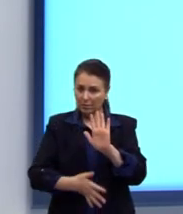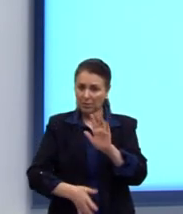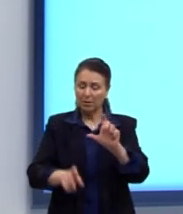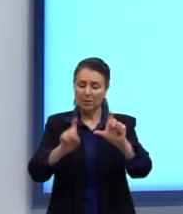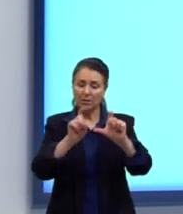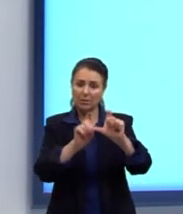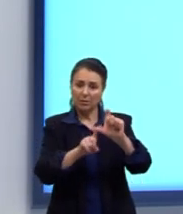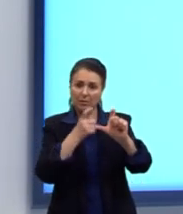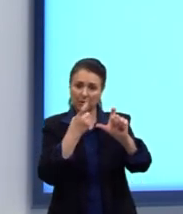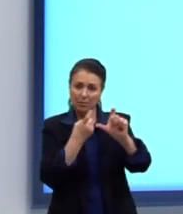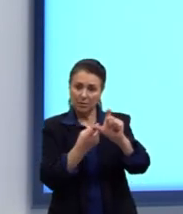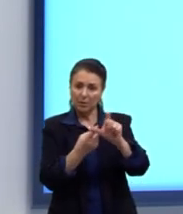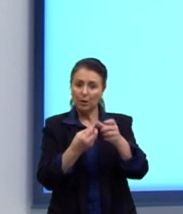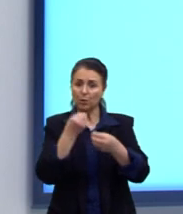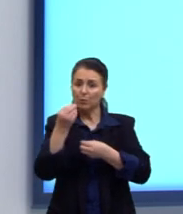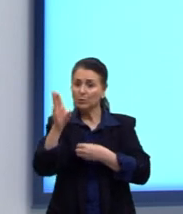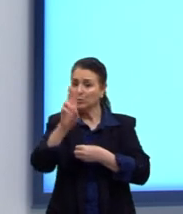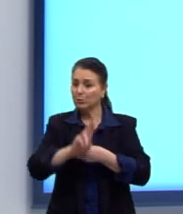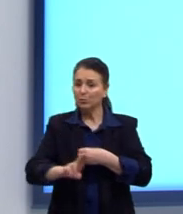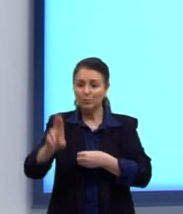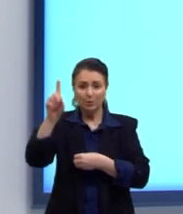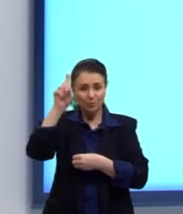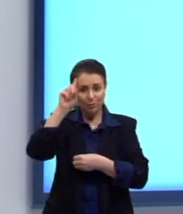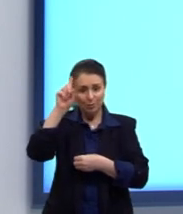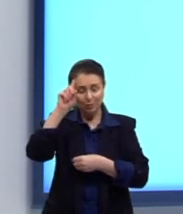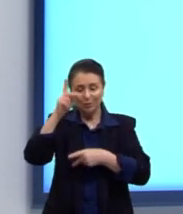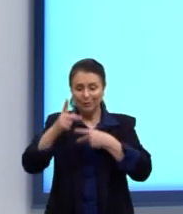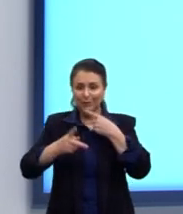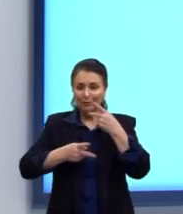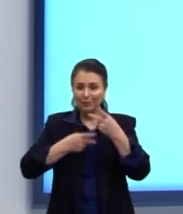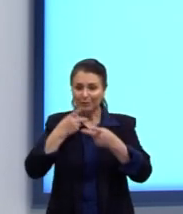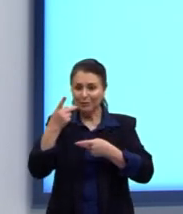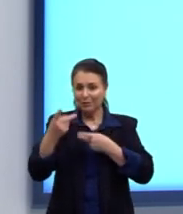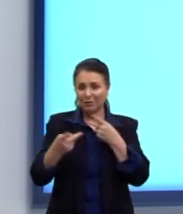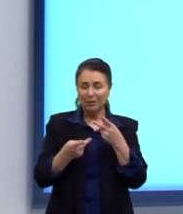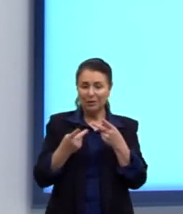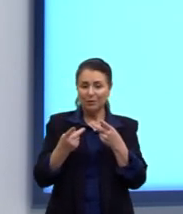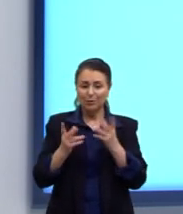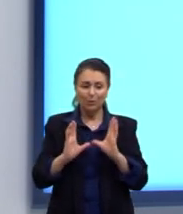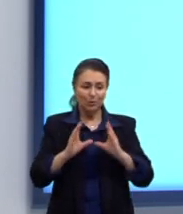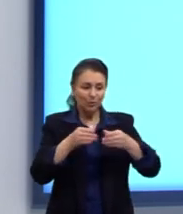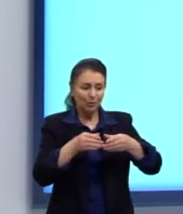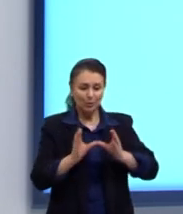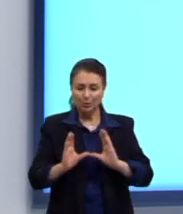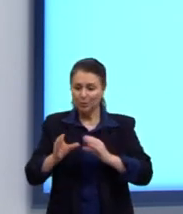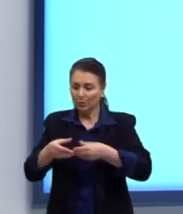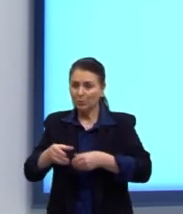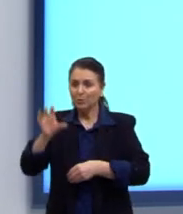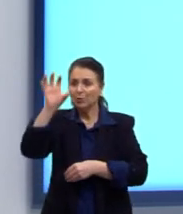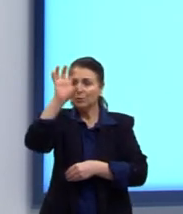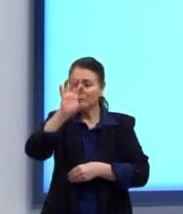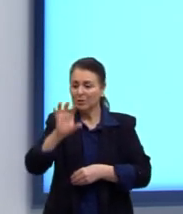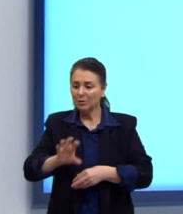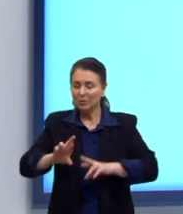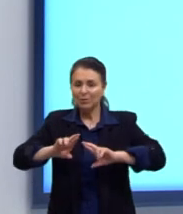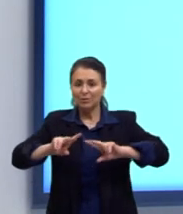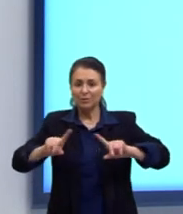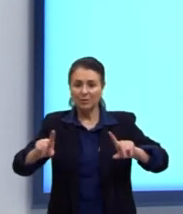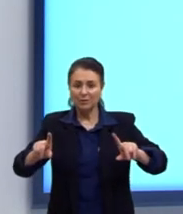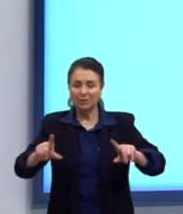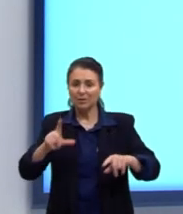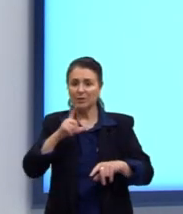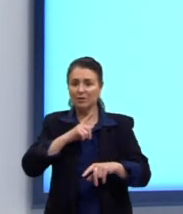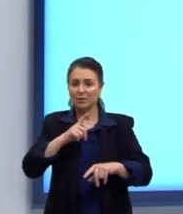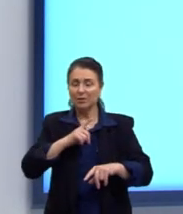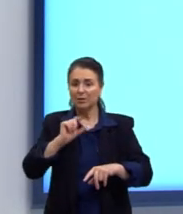como elas fazem parte do cotidiano do falante pertencente a grupos regionais diferentes. Temos aqui